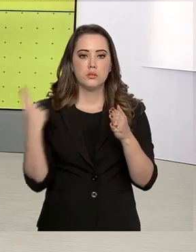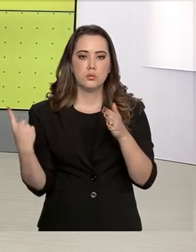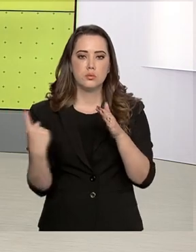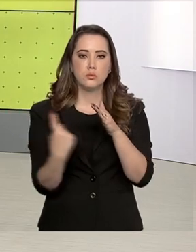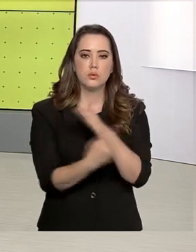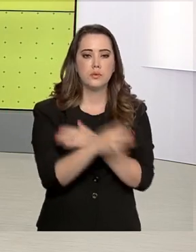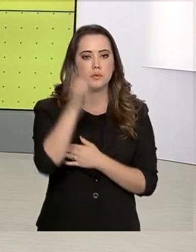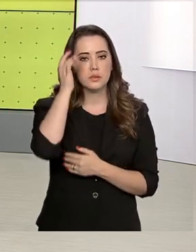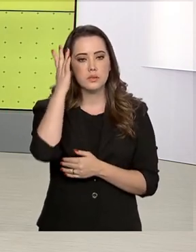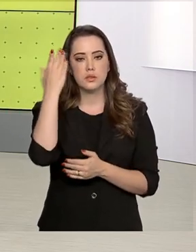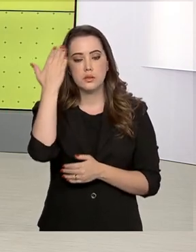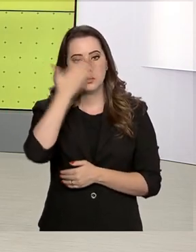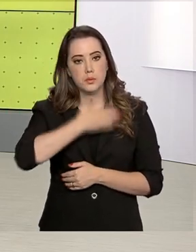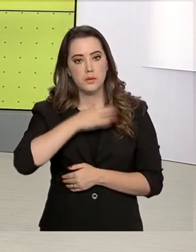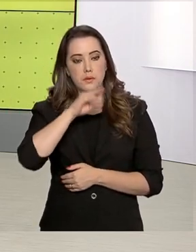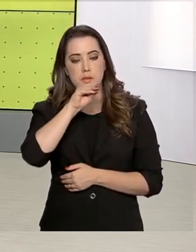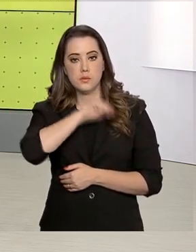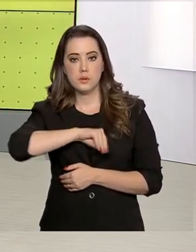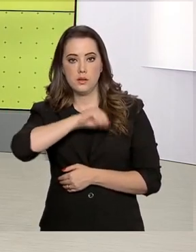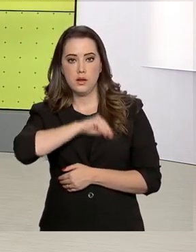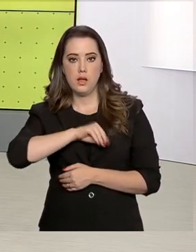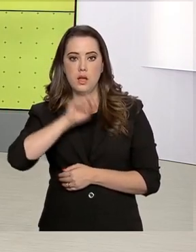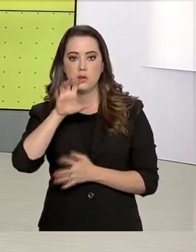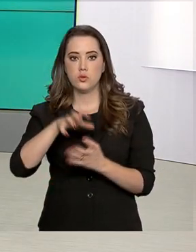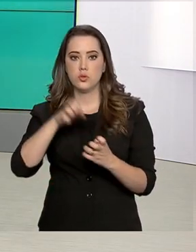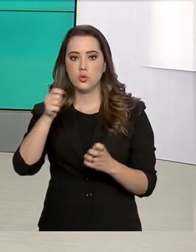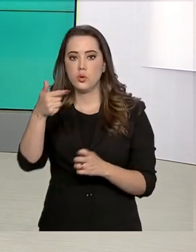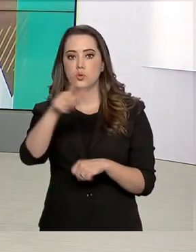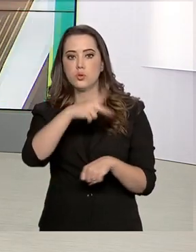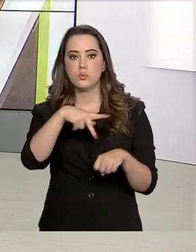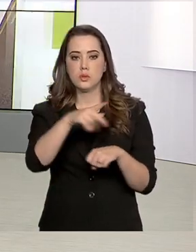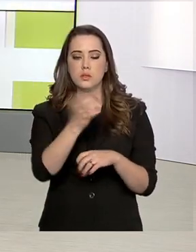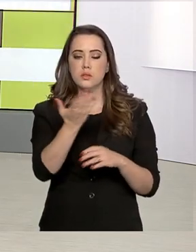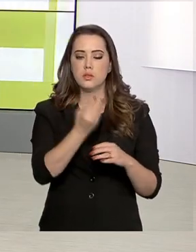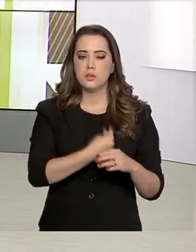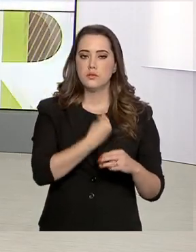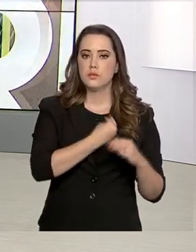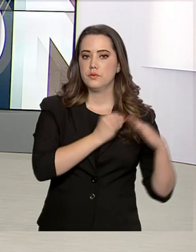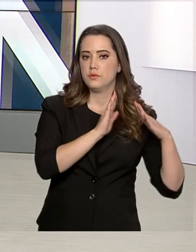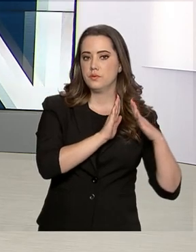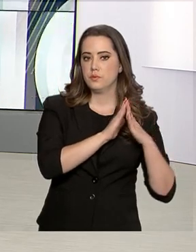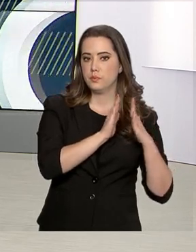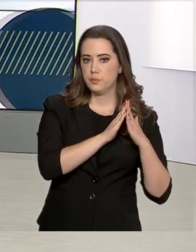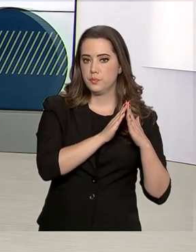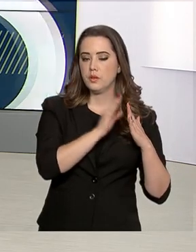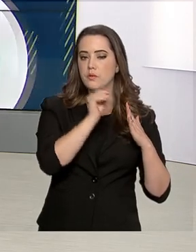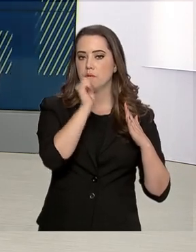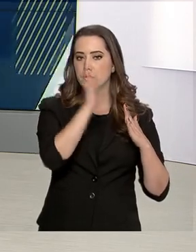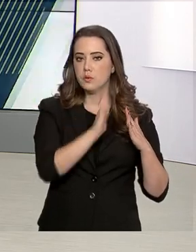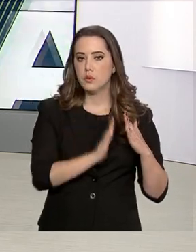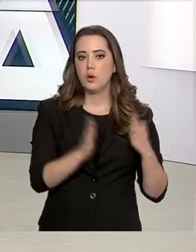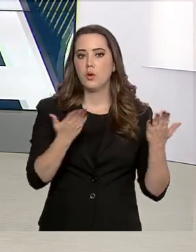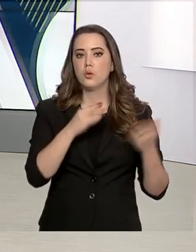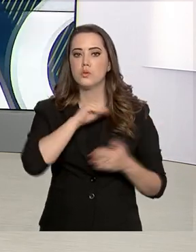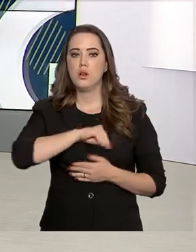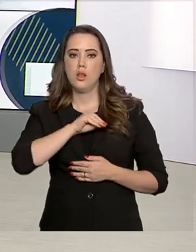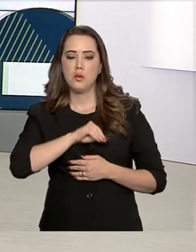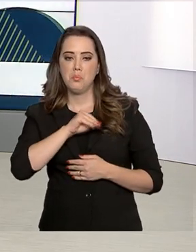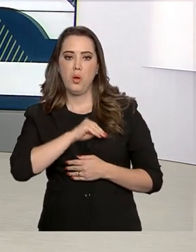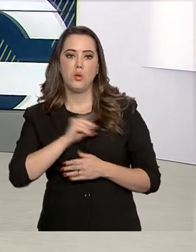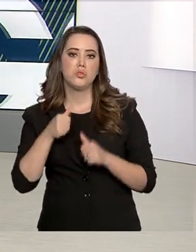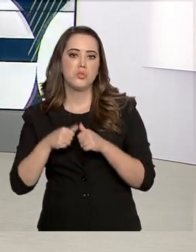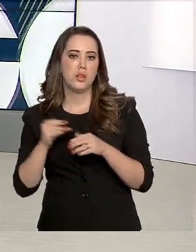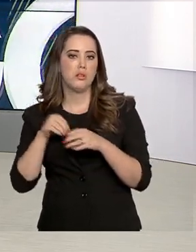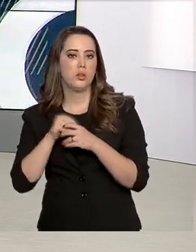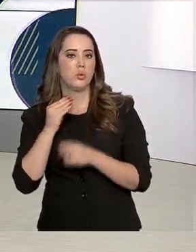facilita a comprovação de renda de idosos estrangeiros que queiram morar aqui no Brasil. Agora, a renda pode ser fruto de aplicações,